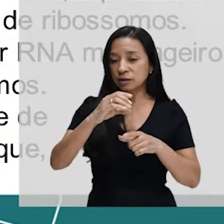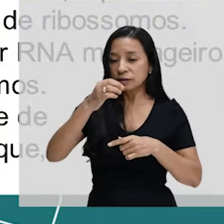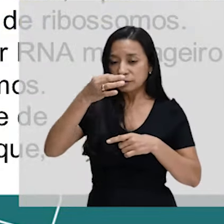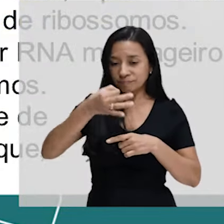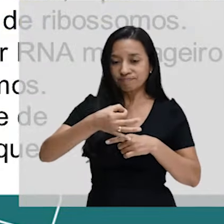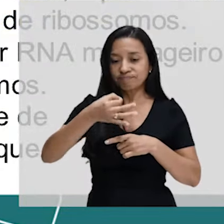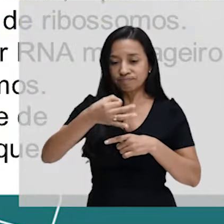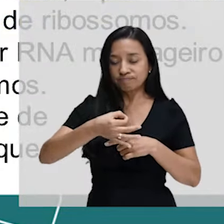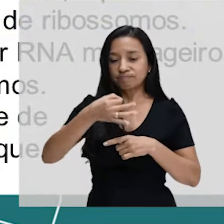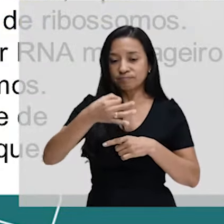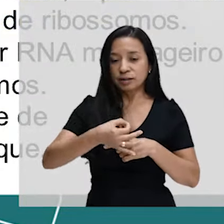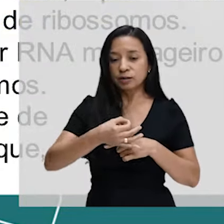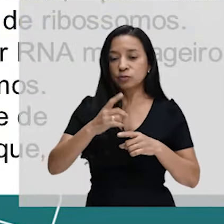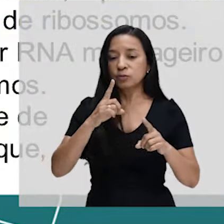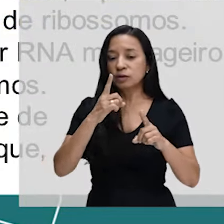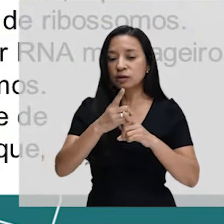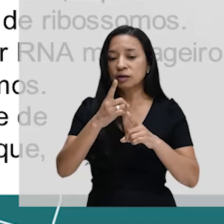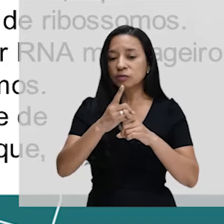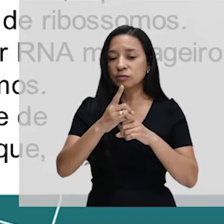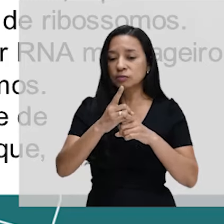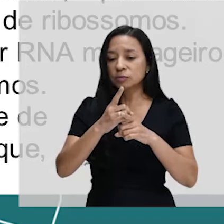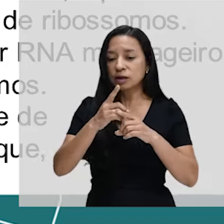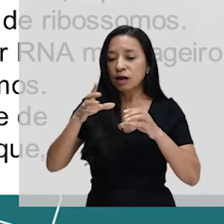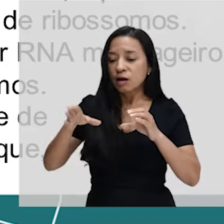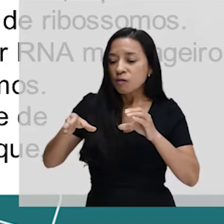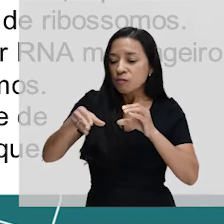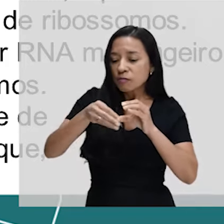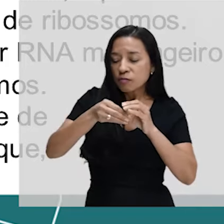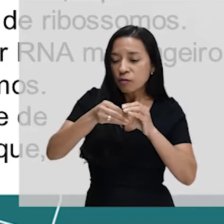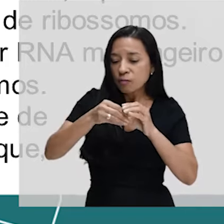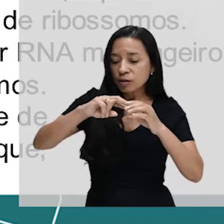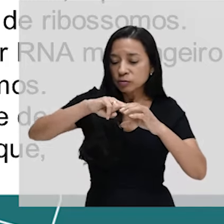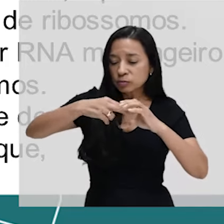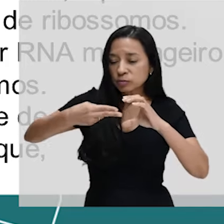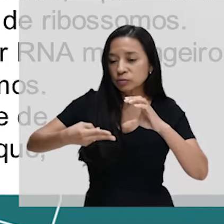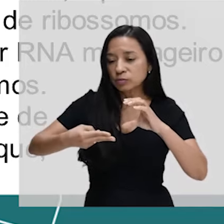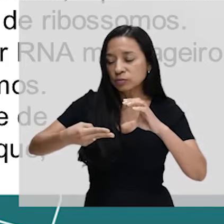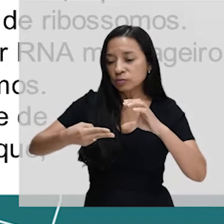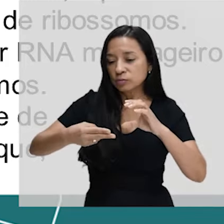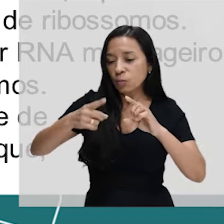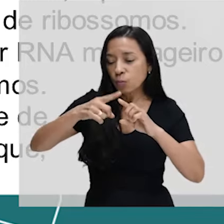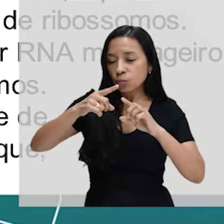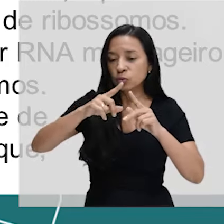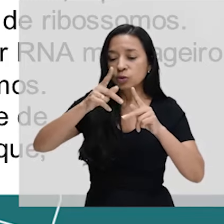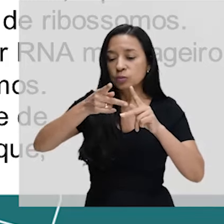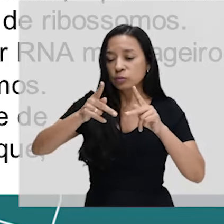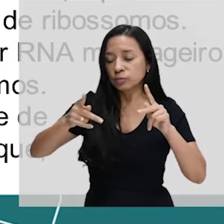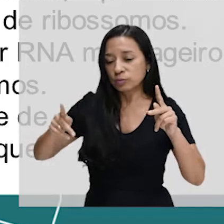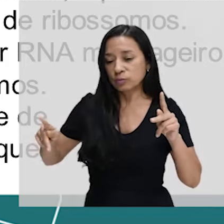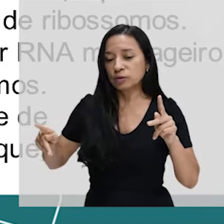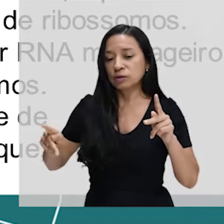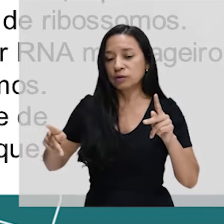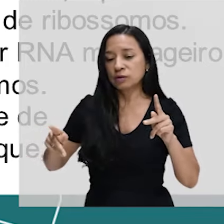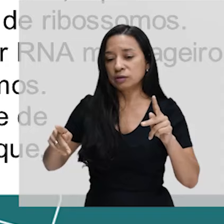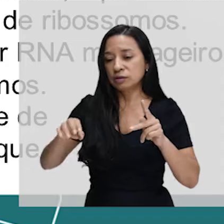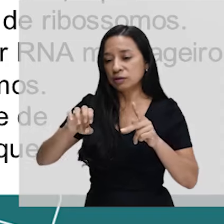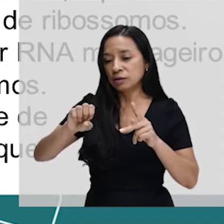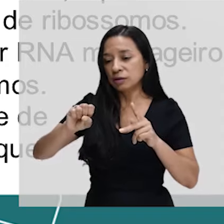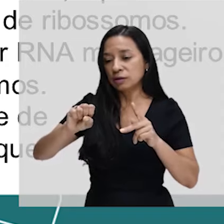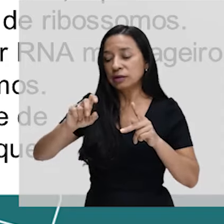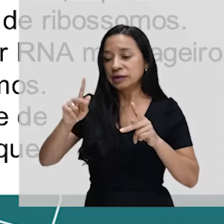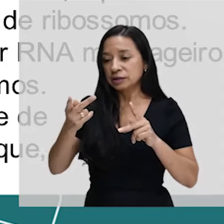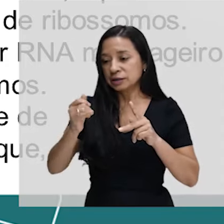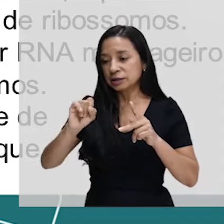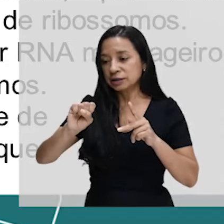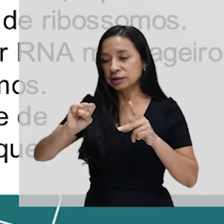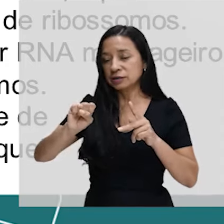encontrar, formando os cromossomos, um tipo de proteína chamada proteínas estonas, com H.